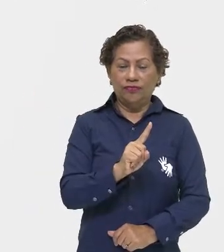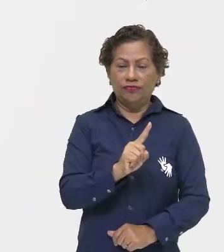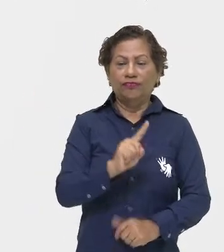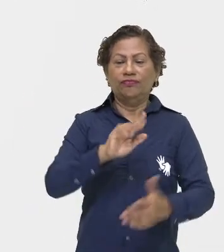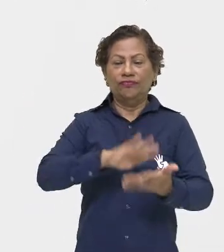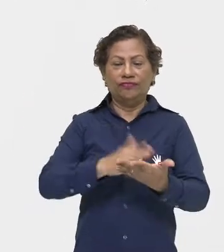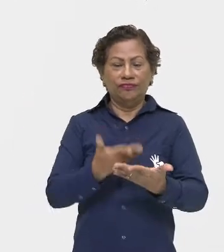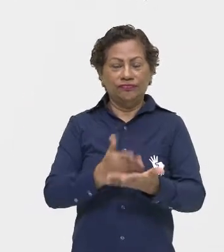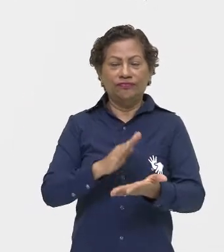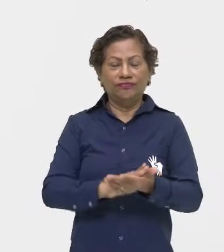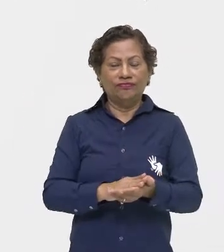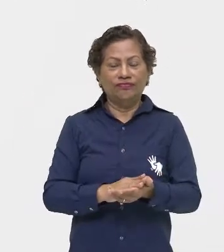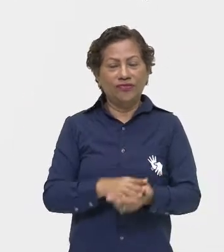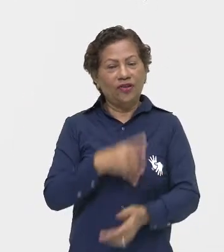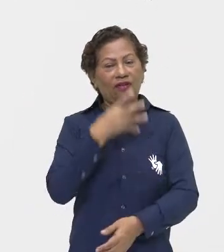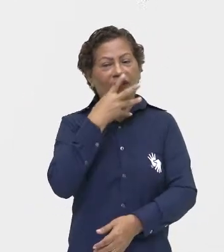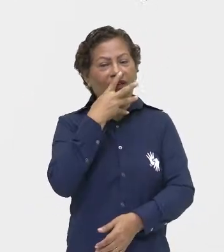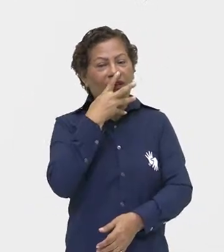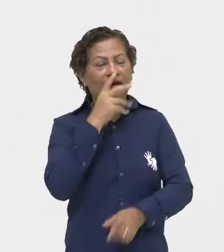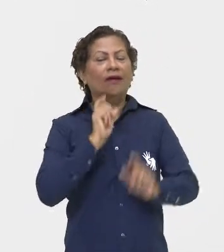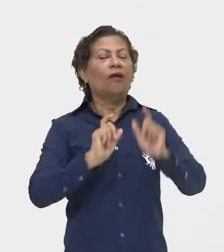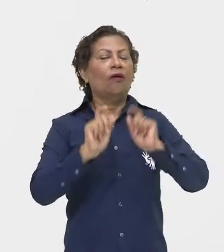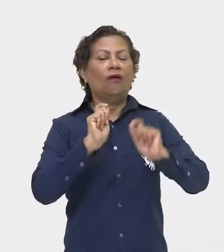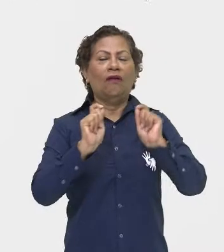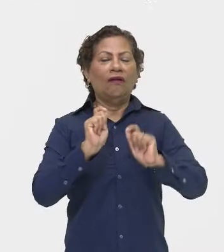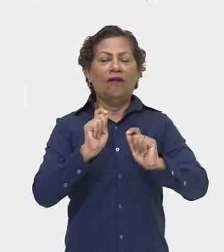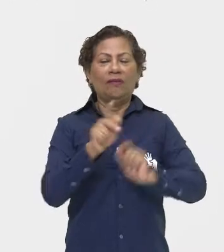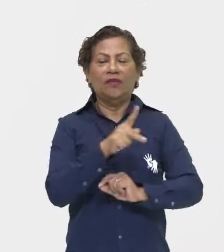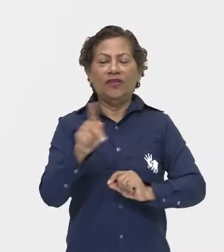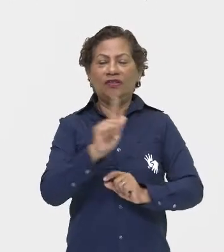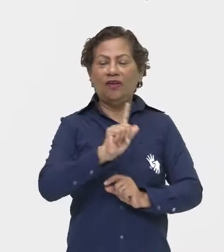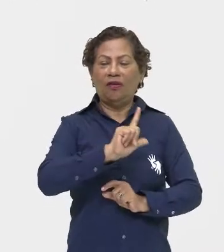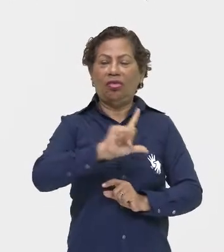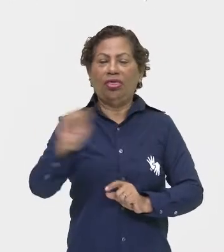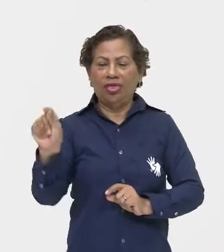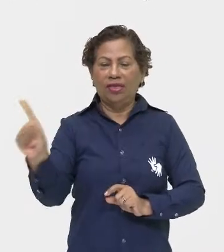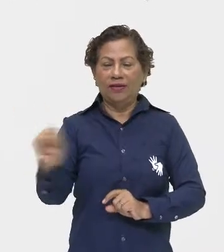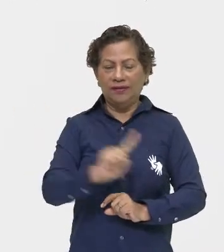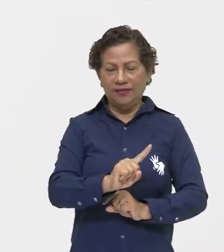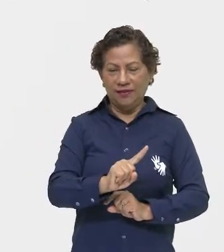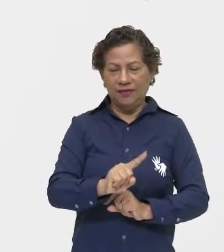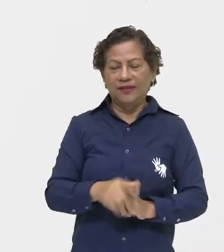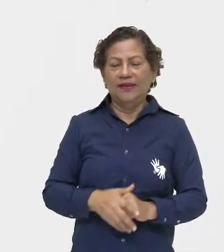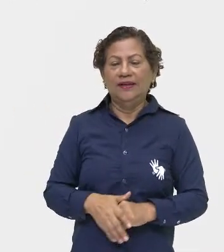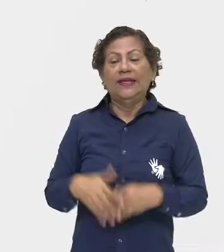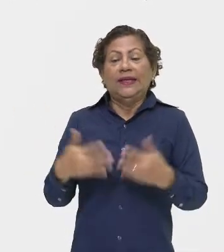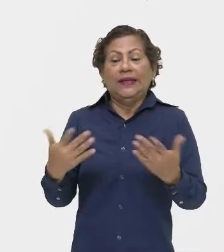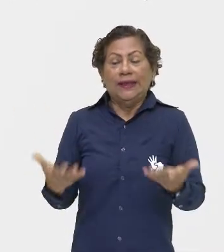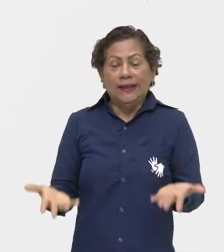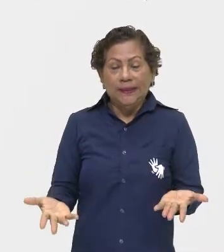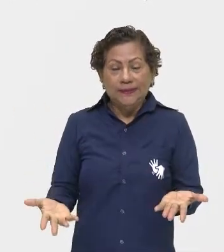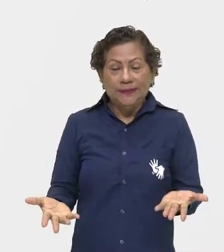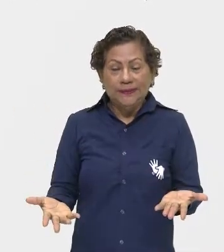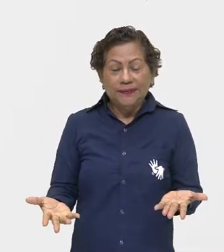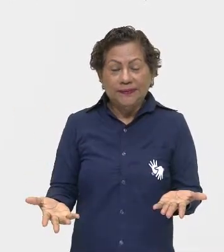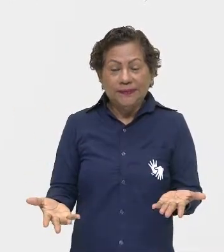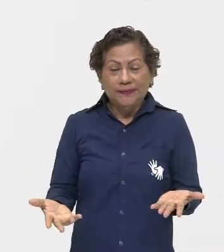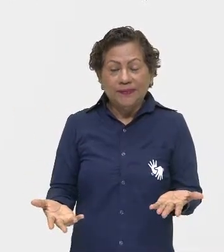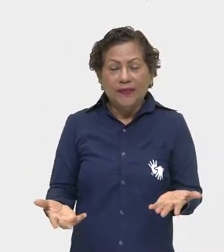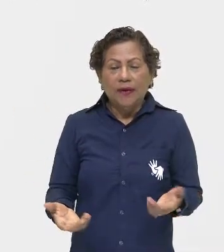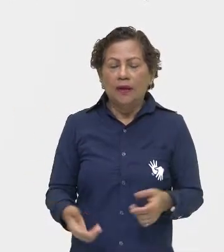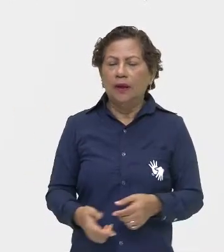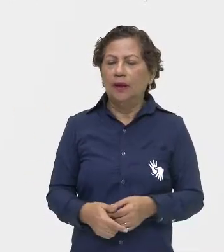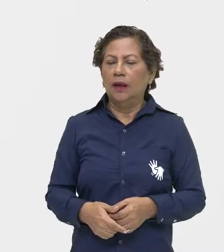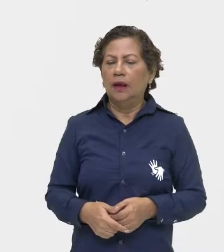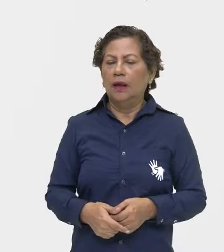Então, traz essa questão do absurdo totalmente, nega a coerência,